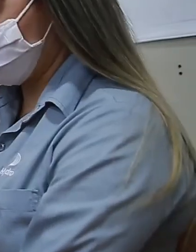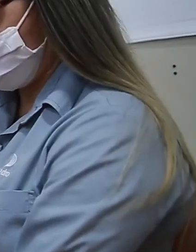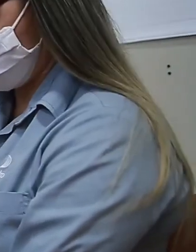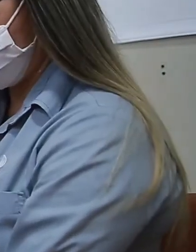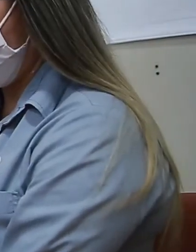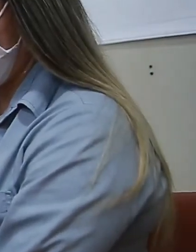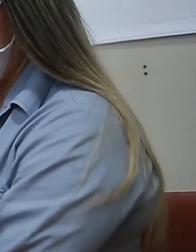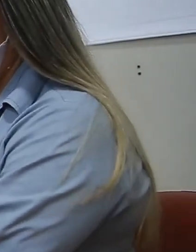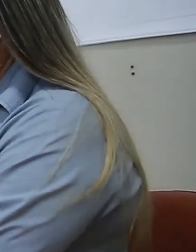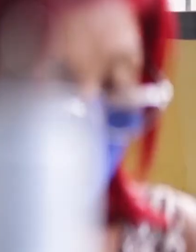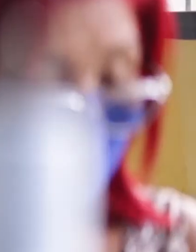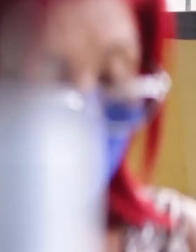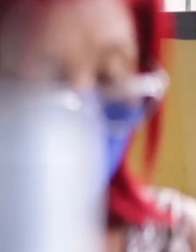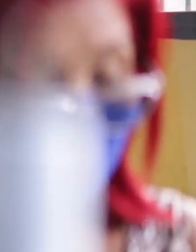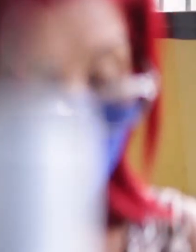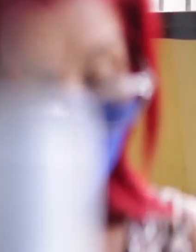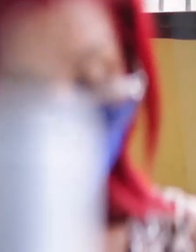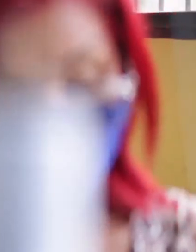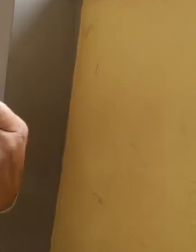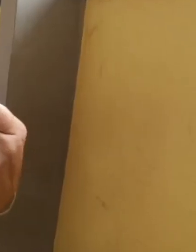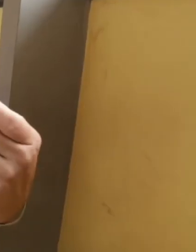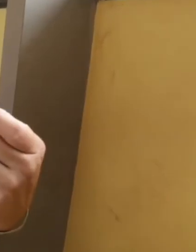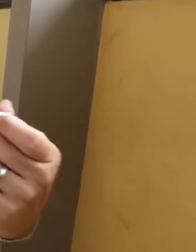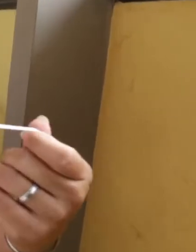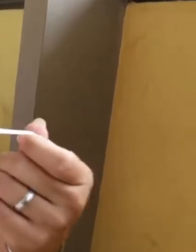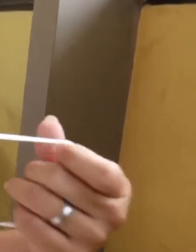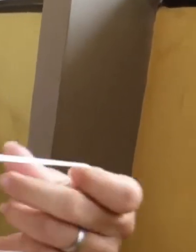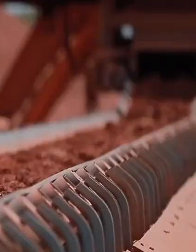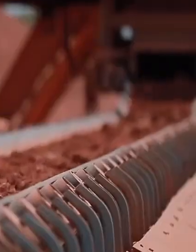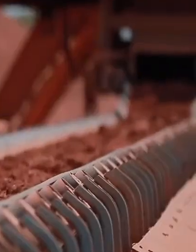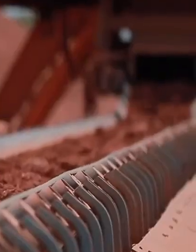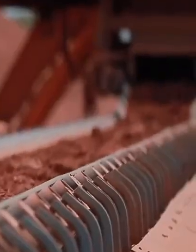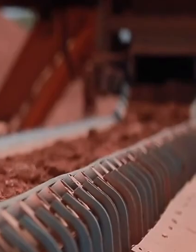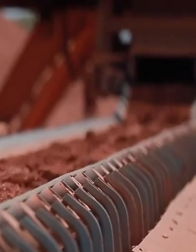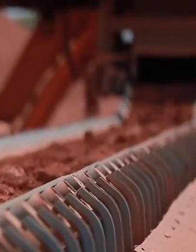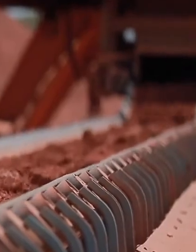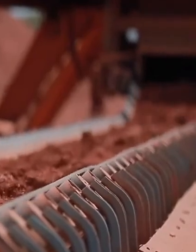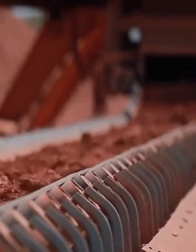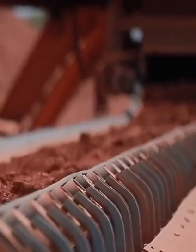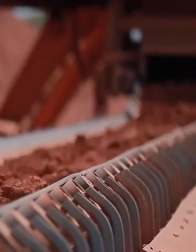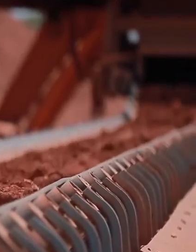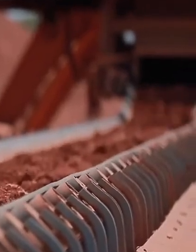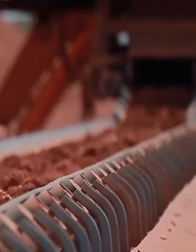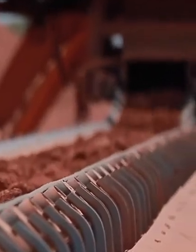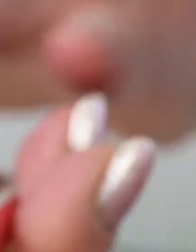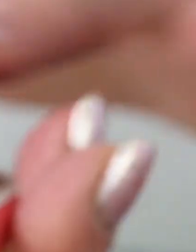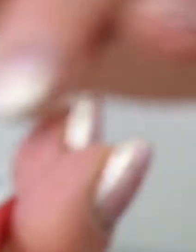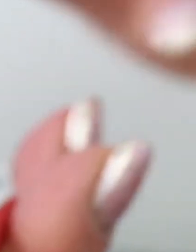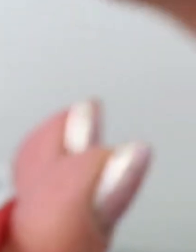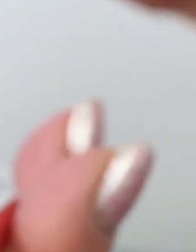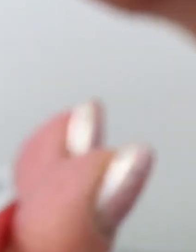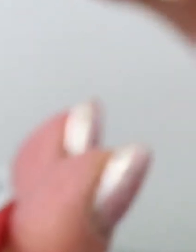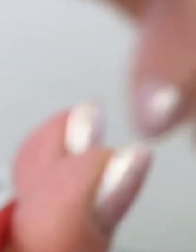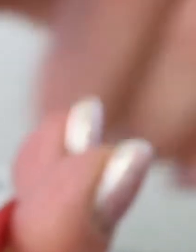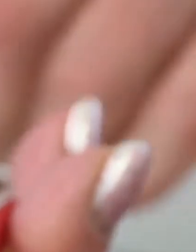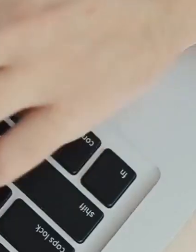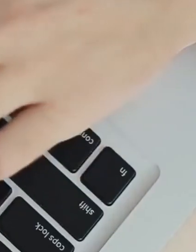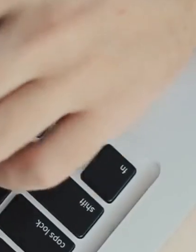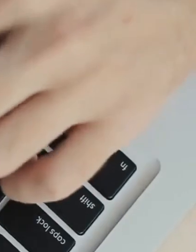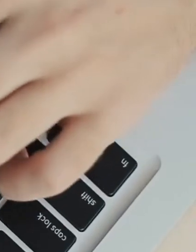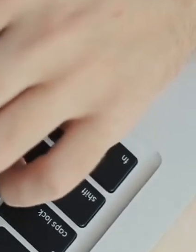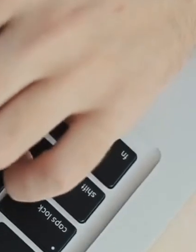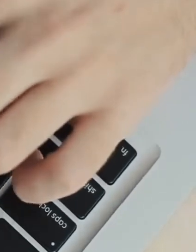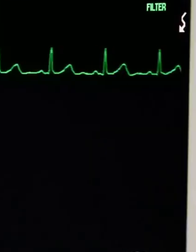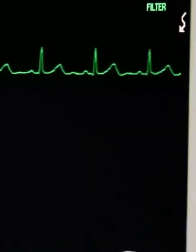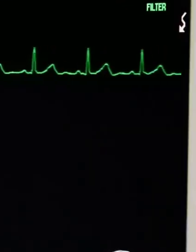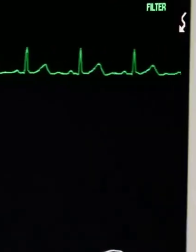que fazem a diferença para as pessoas e para a sociedade. Transformamos recursos naturais em produtos e negócios